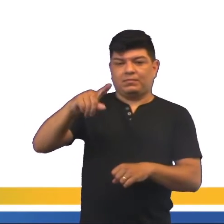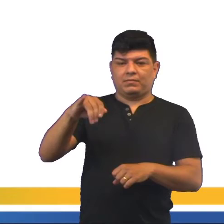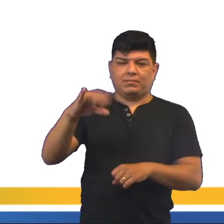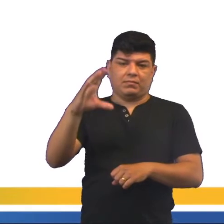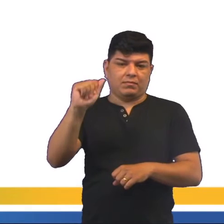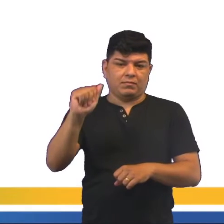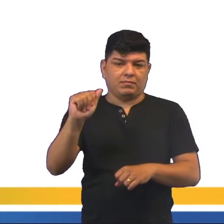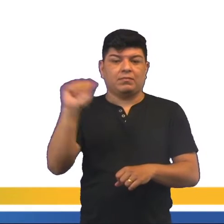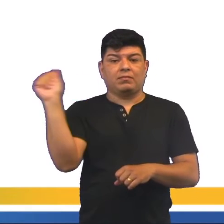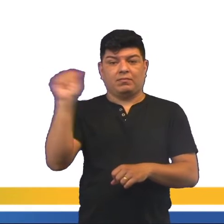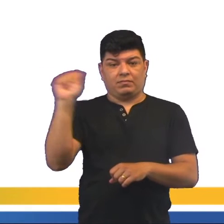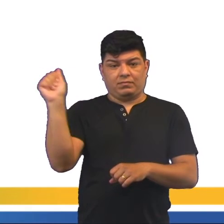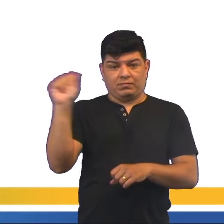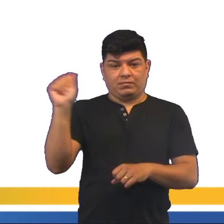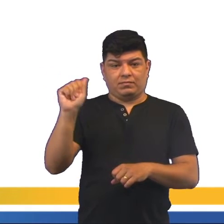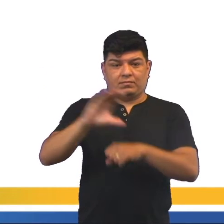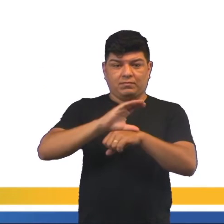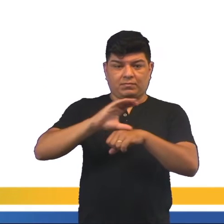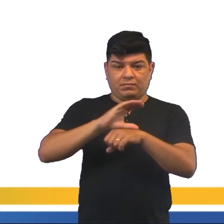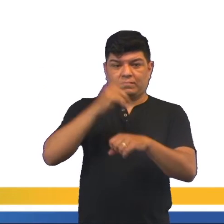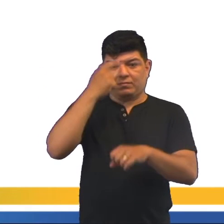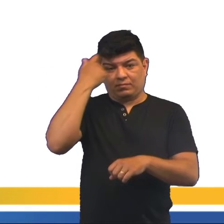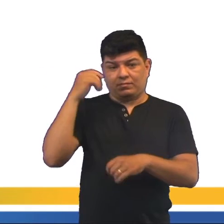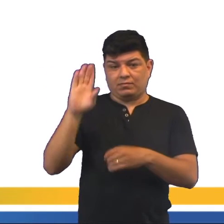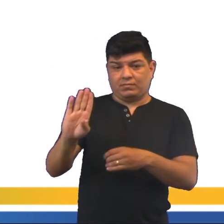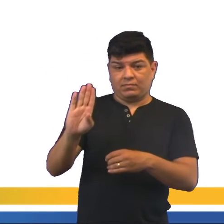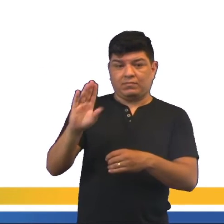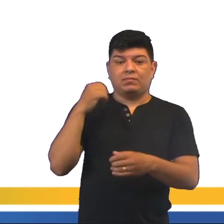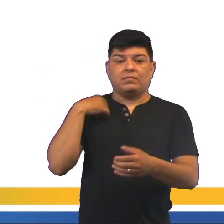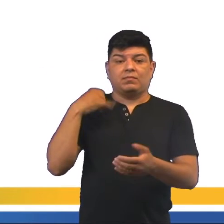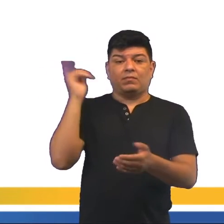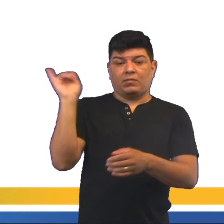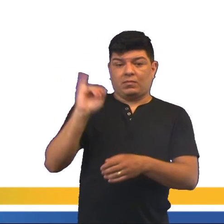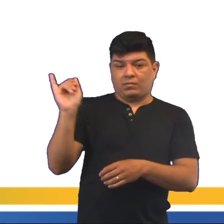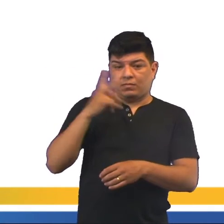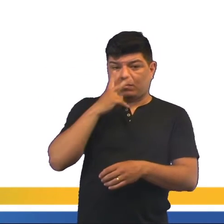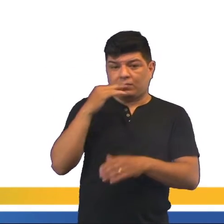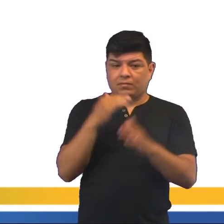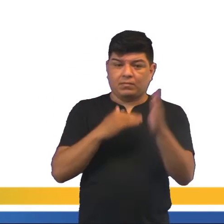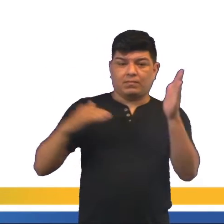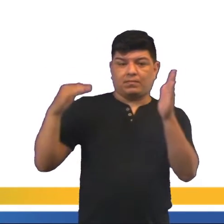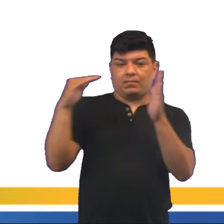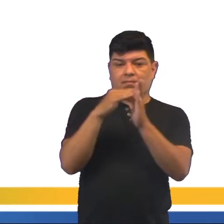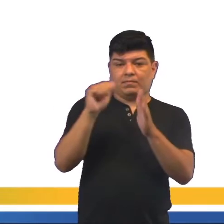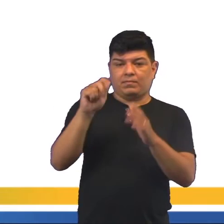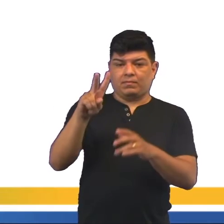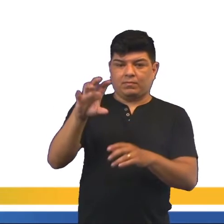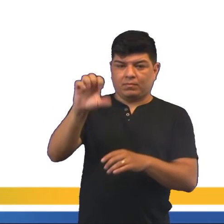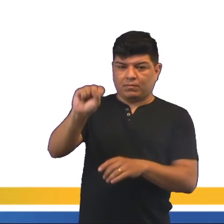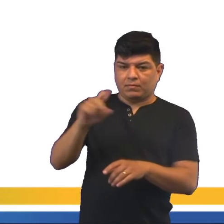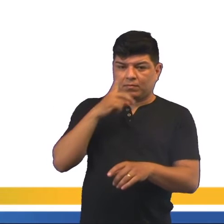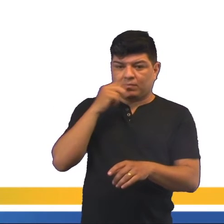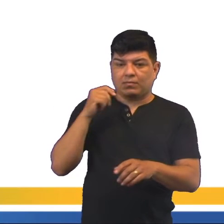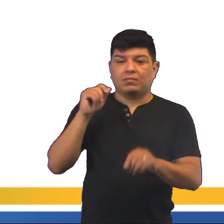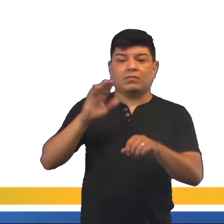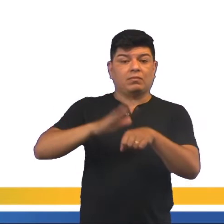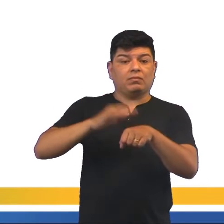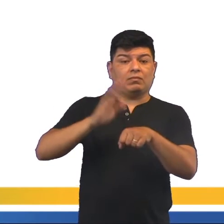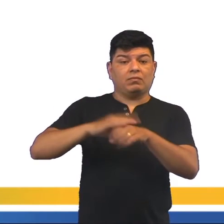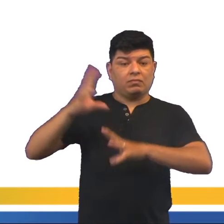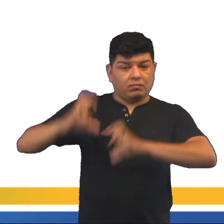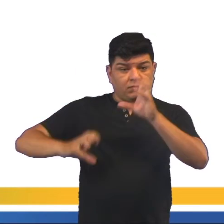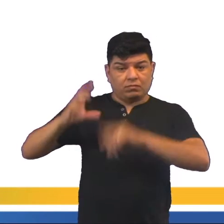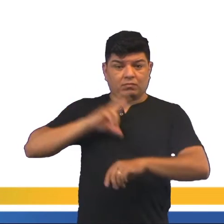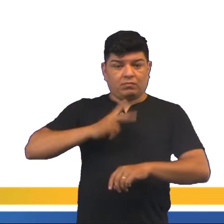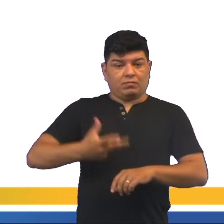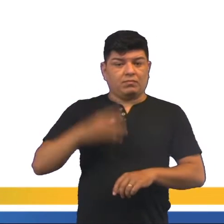Constituinte. B. A instituição da tarifa Alves Branco, que aumentava as taxas de alfândega, acirrando as disputas